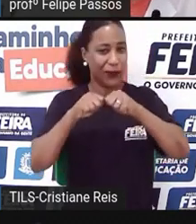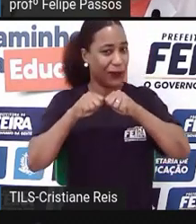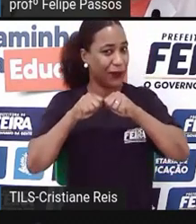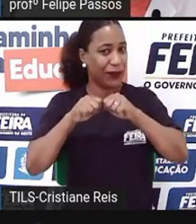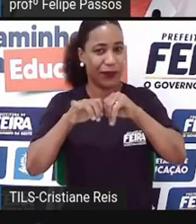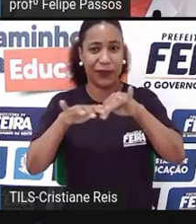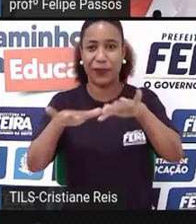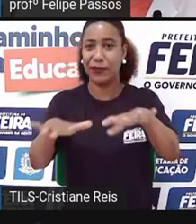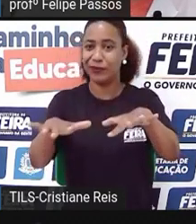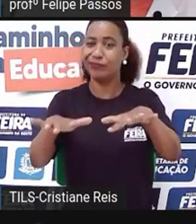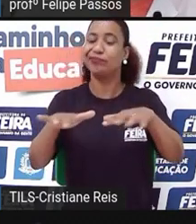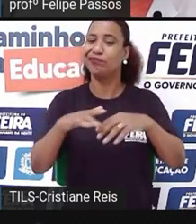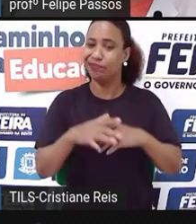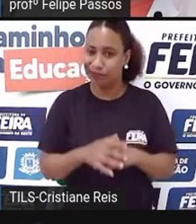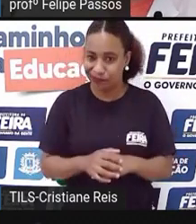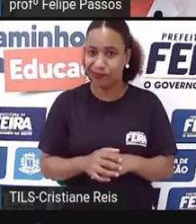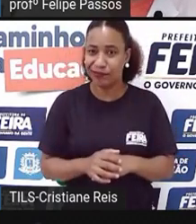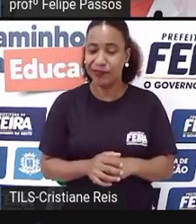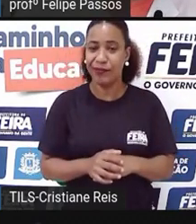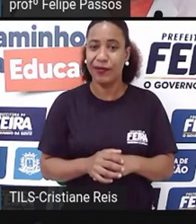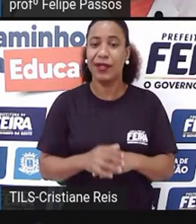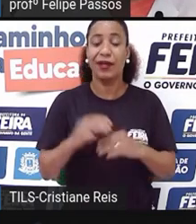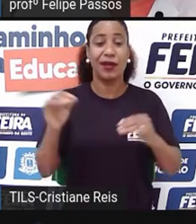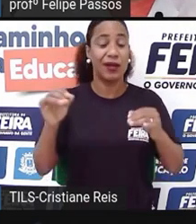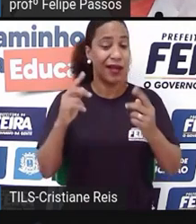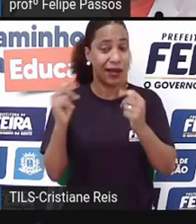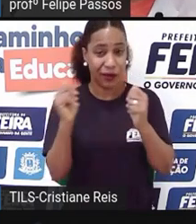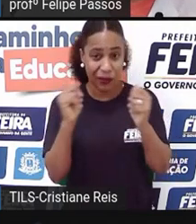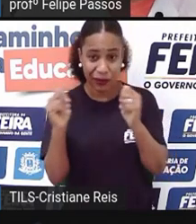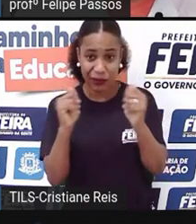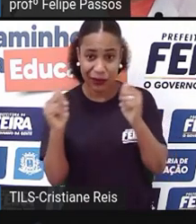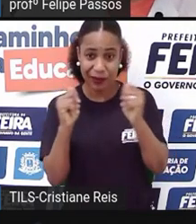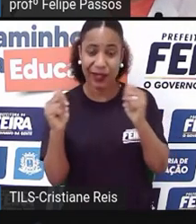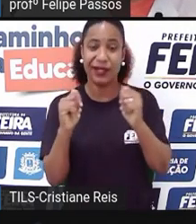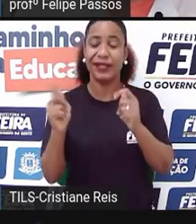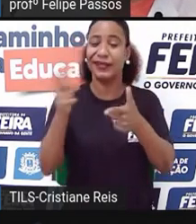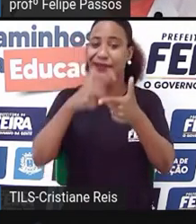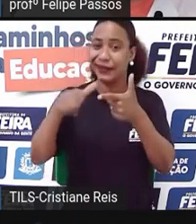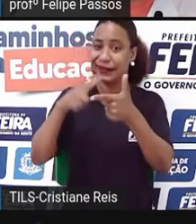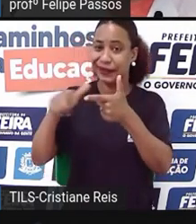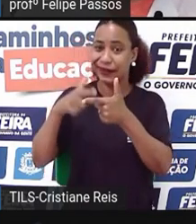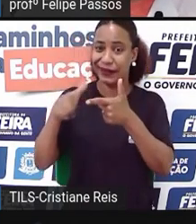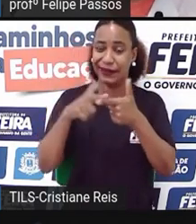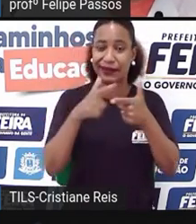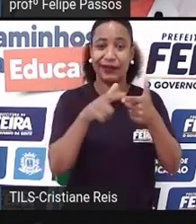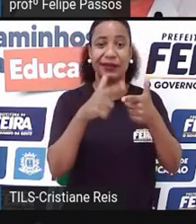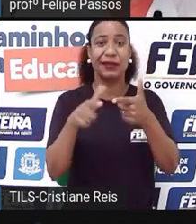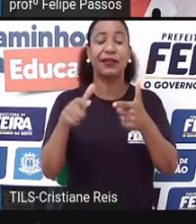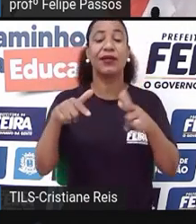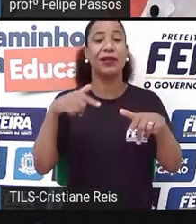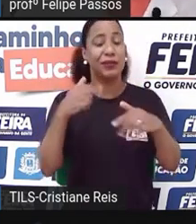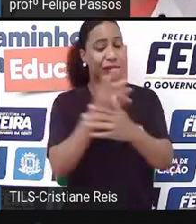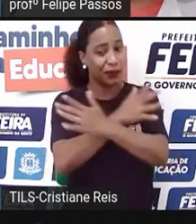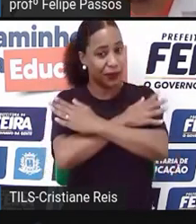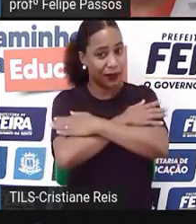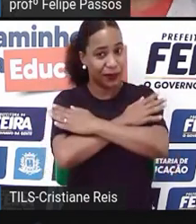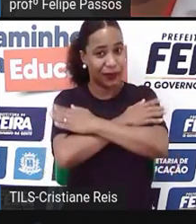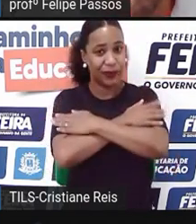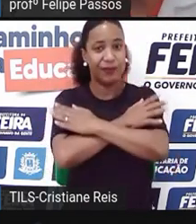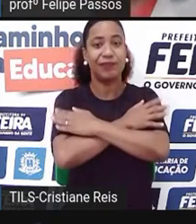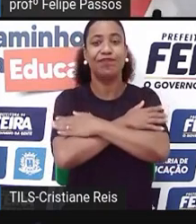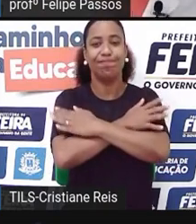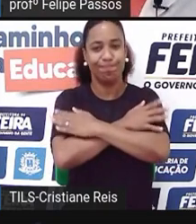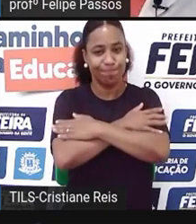economia por si só, ela vem sofrendo uma recessão. Então, o desemprego, infelizmente, ele